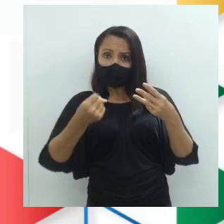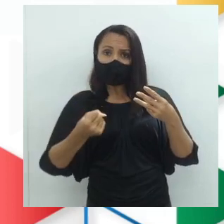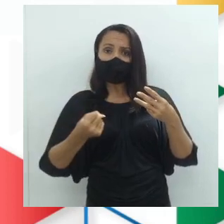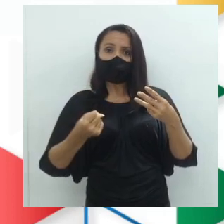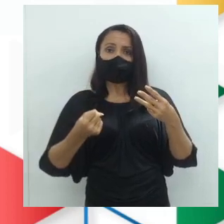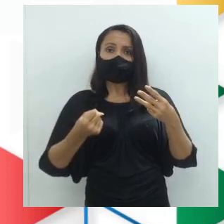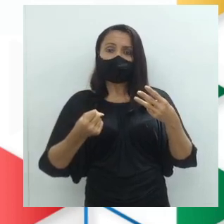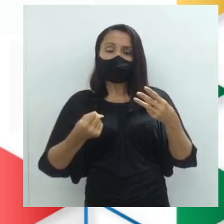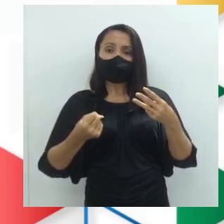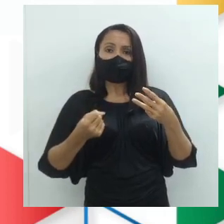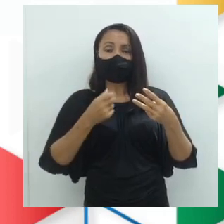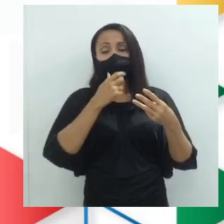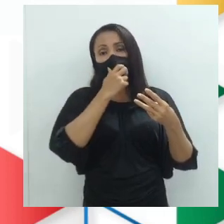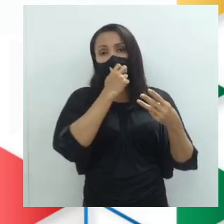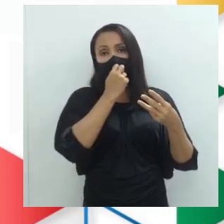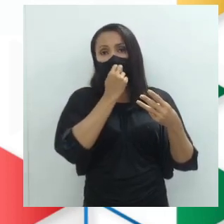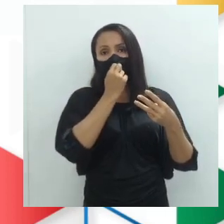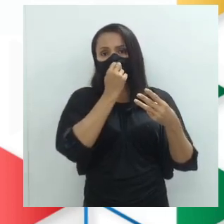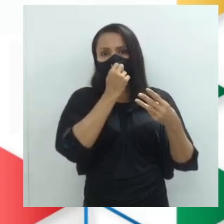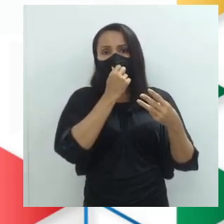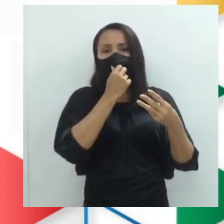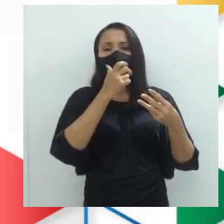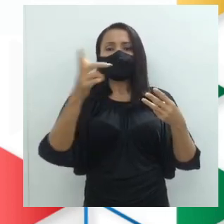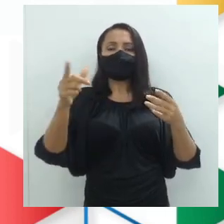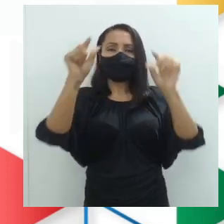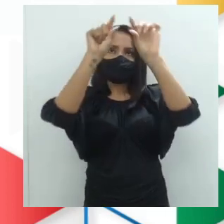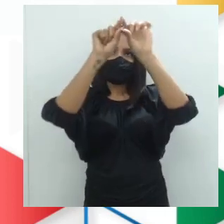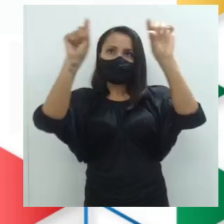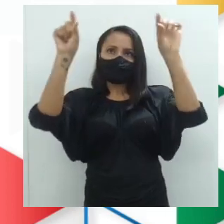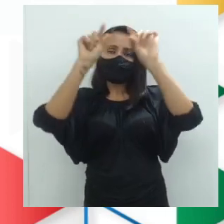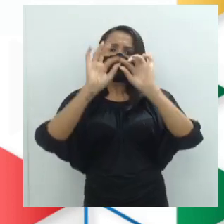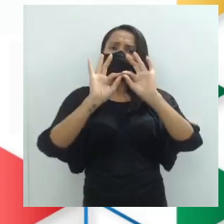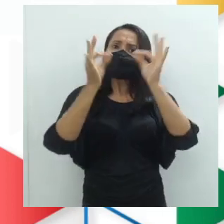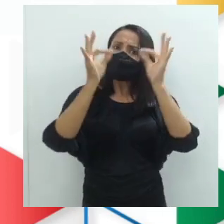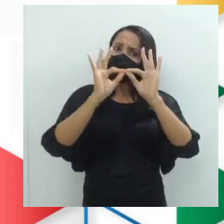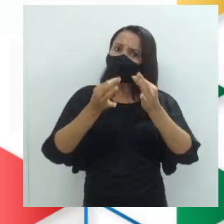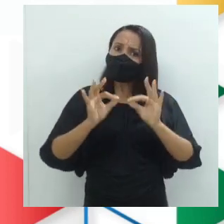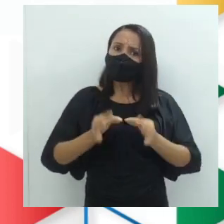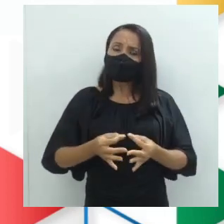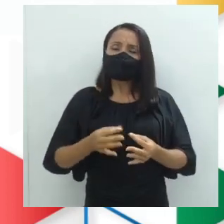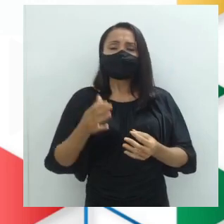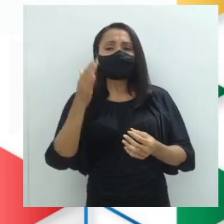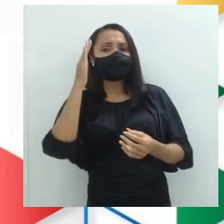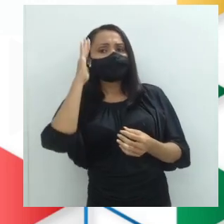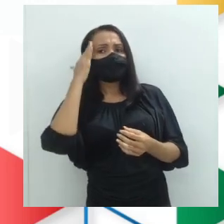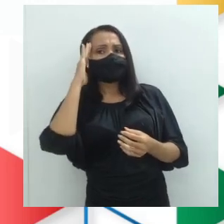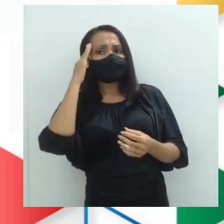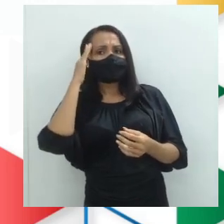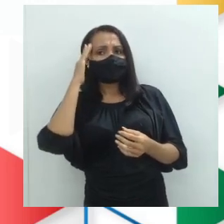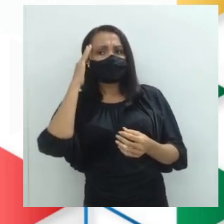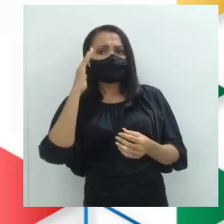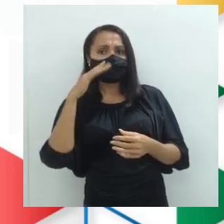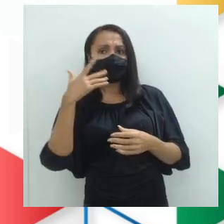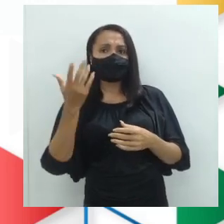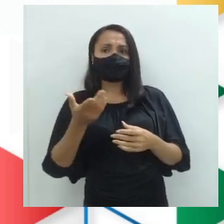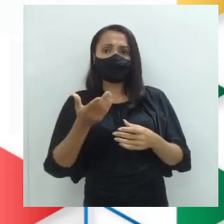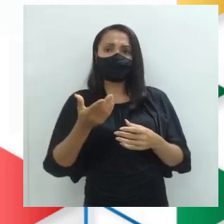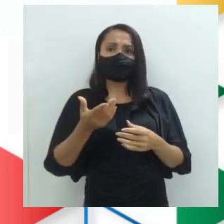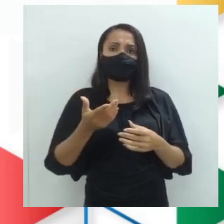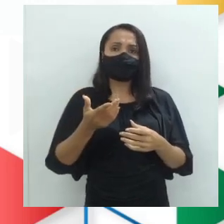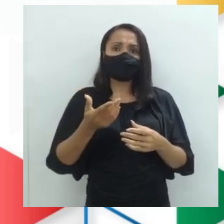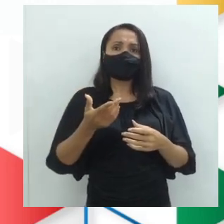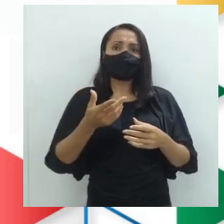Então, vejam só, numa sentença simples como essa, compreendemos que a sentença pressupõe